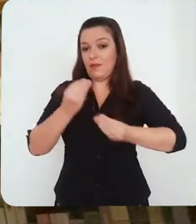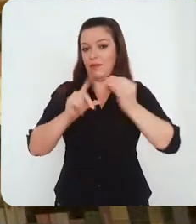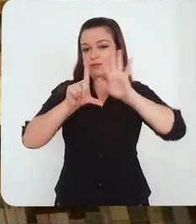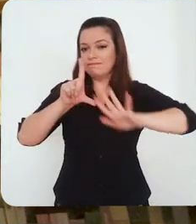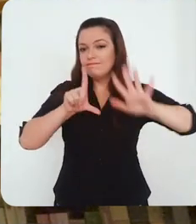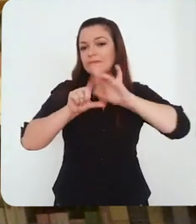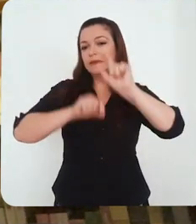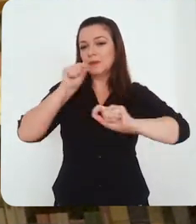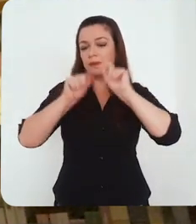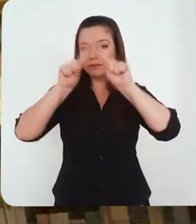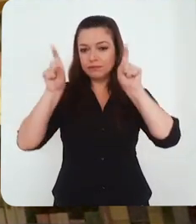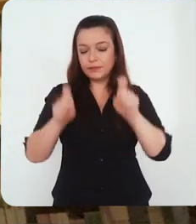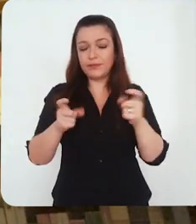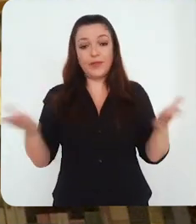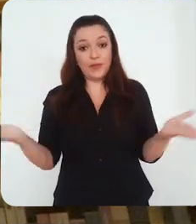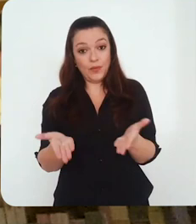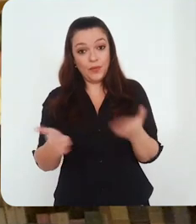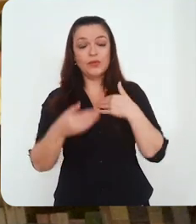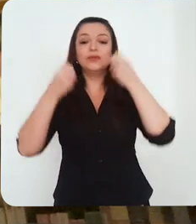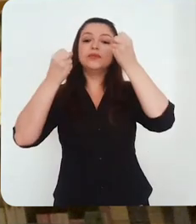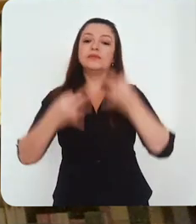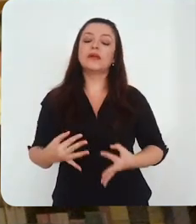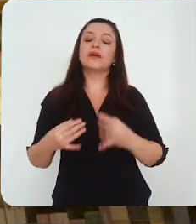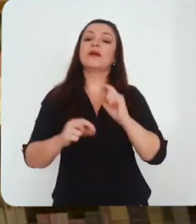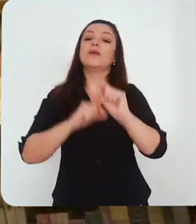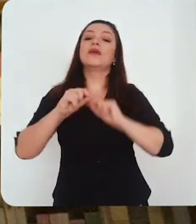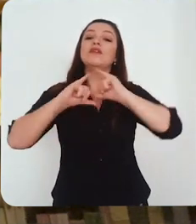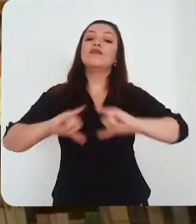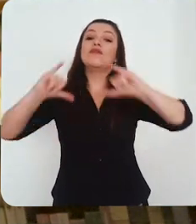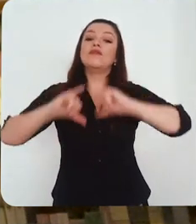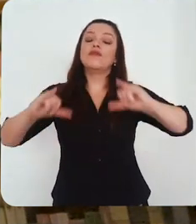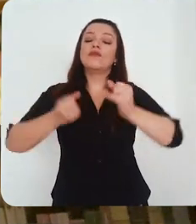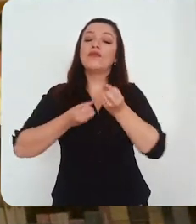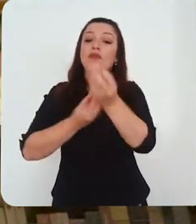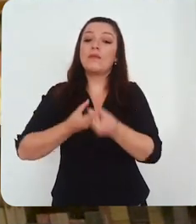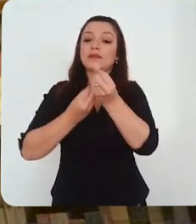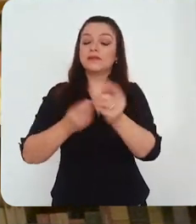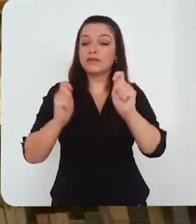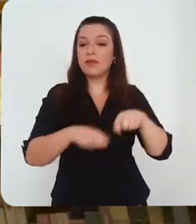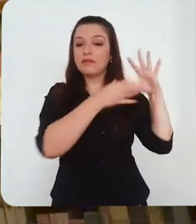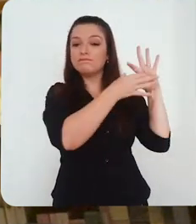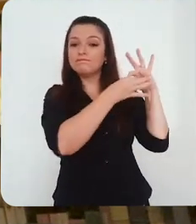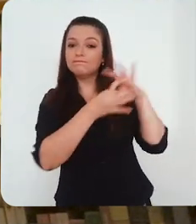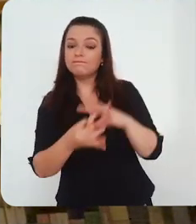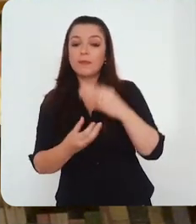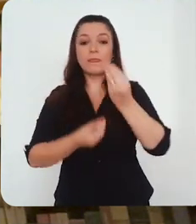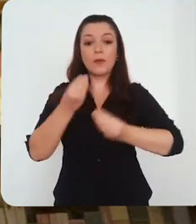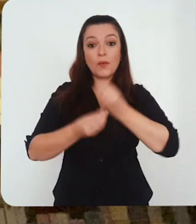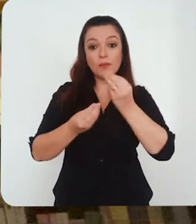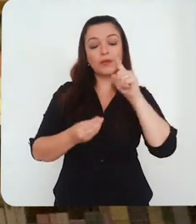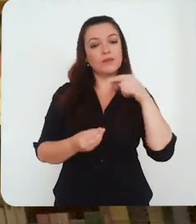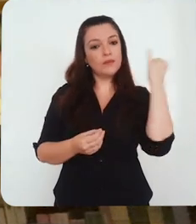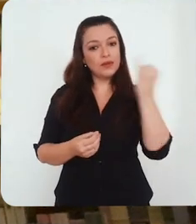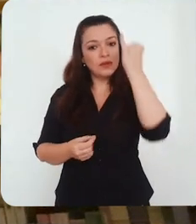tema, que é o da eventual retomada das nossas atividades em termos remotos, que eu gostaria de me dirigir à nossa comunidade para informá-los do que tem